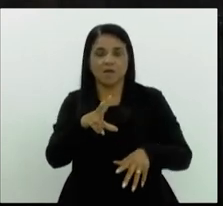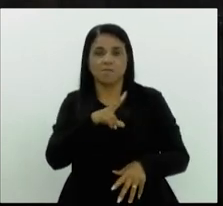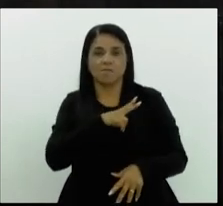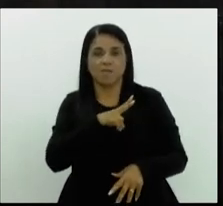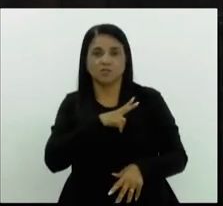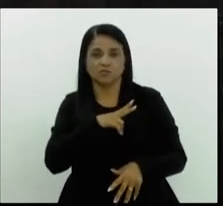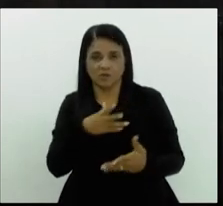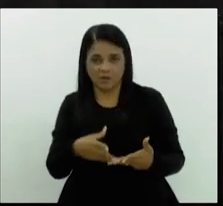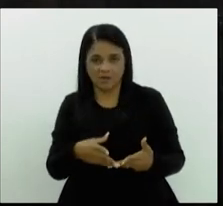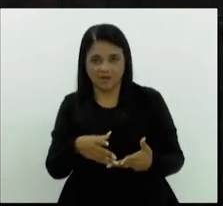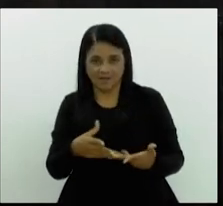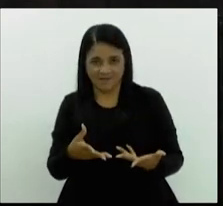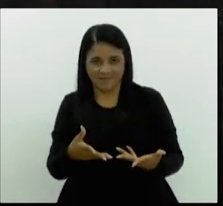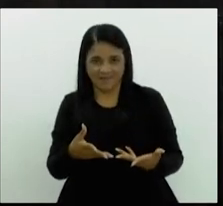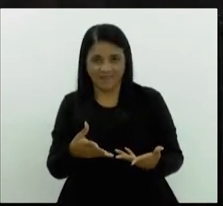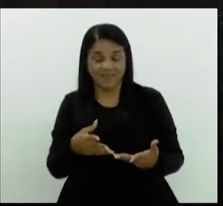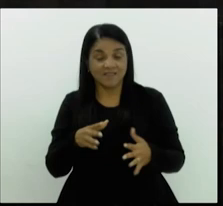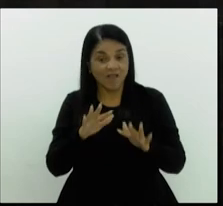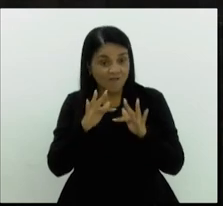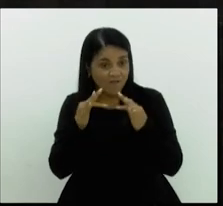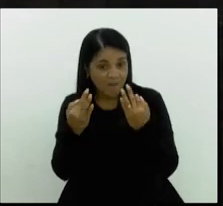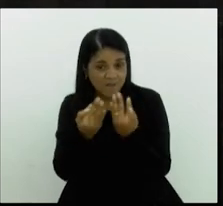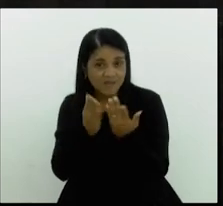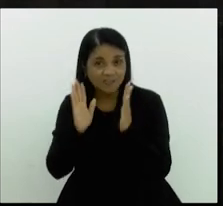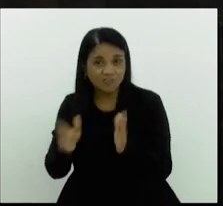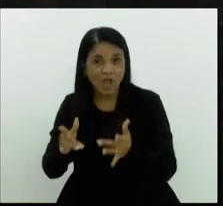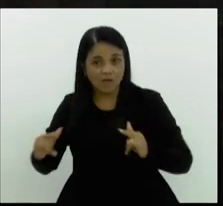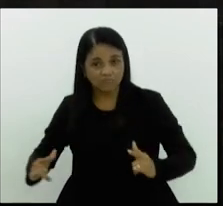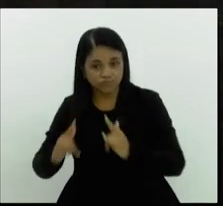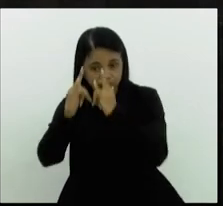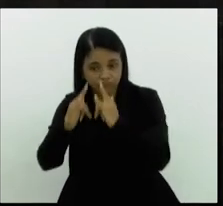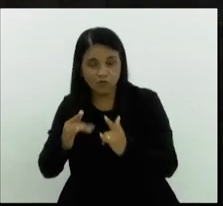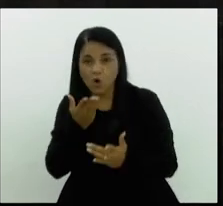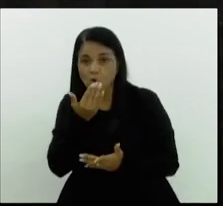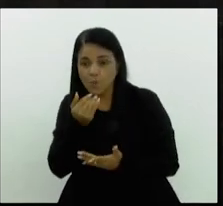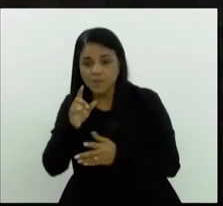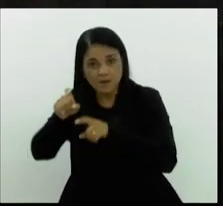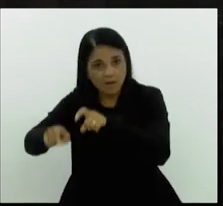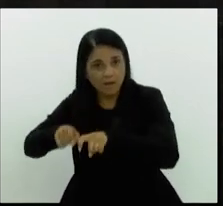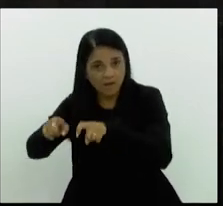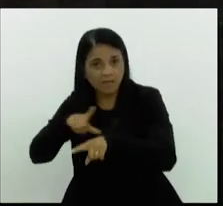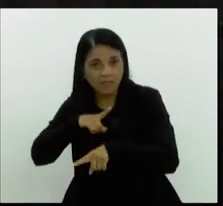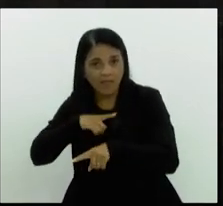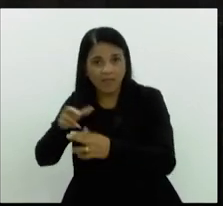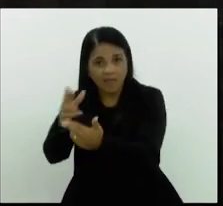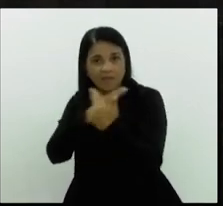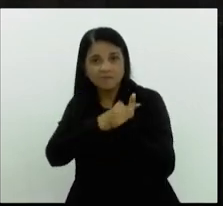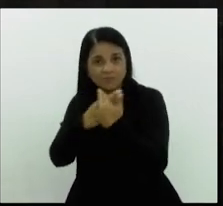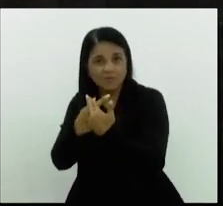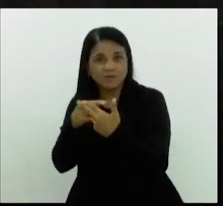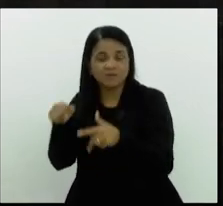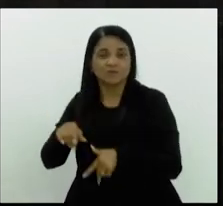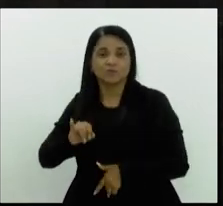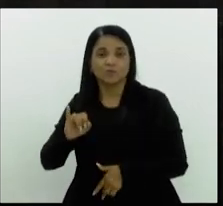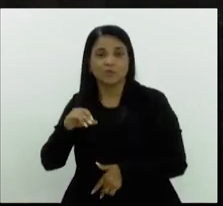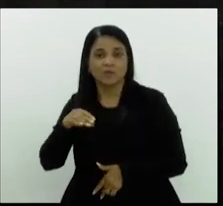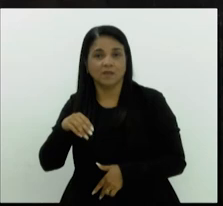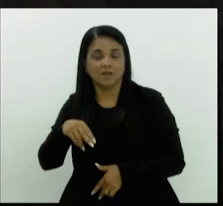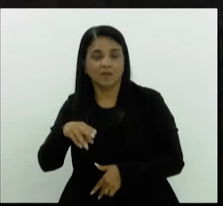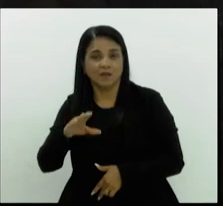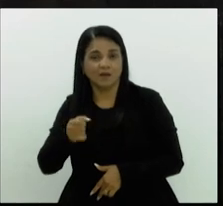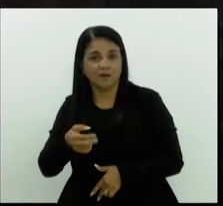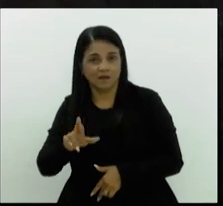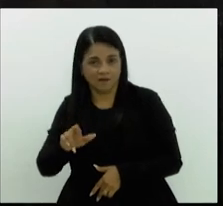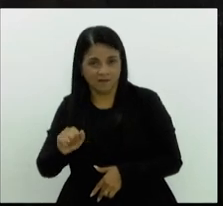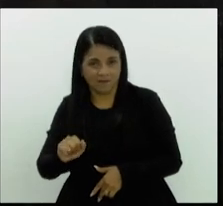das famílias que estão assentadas, que estão lá produzindo comida, alimento e que é de responsabilidade do INCRA. Então,